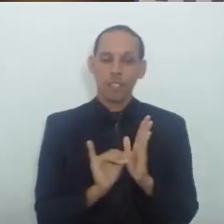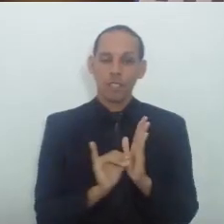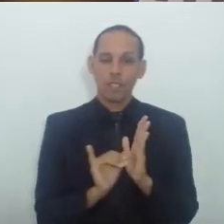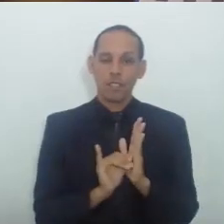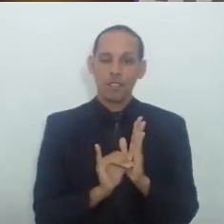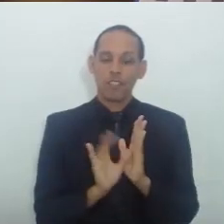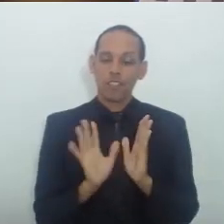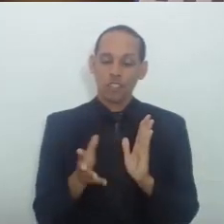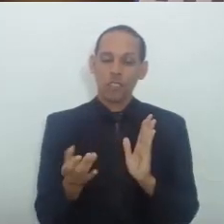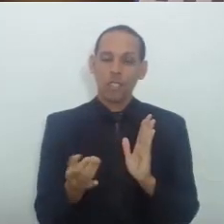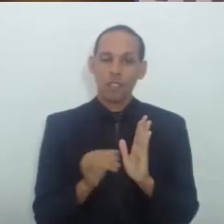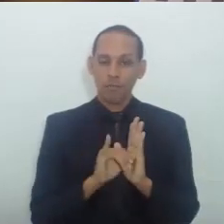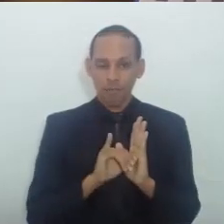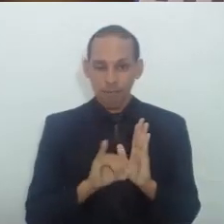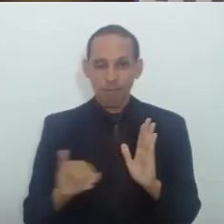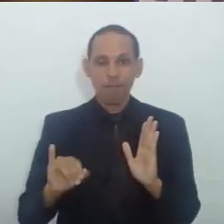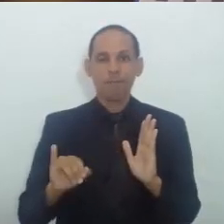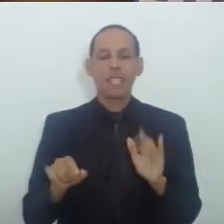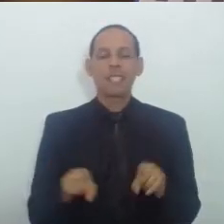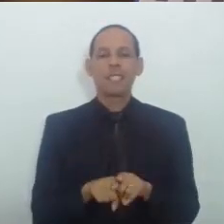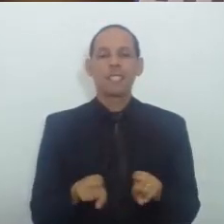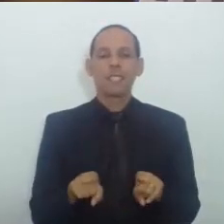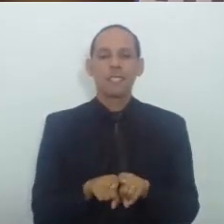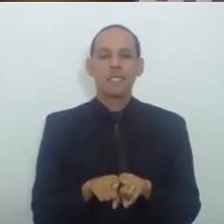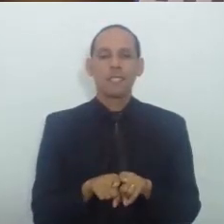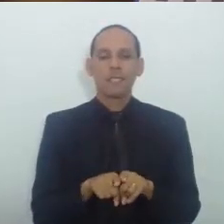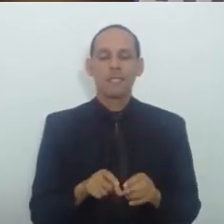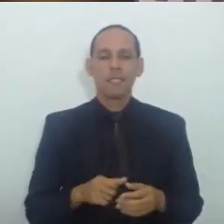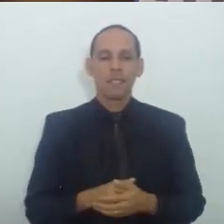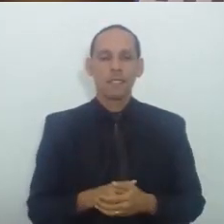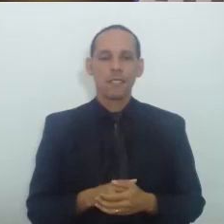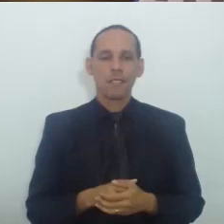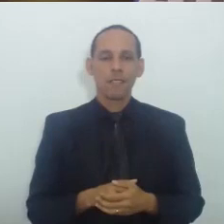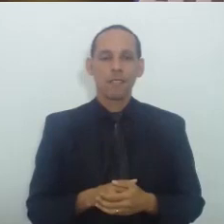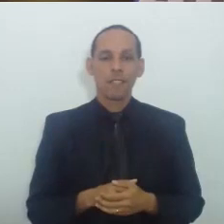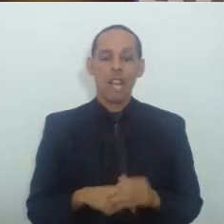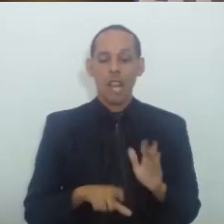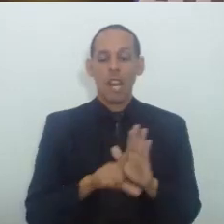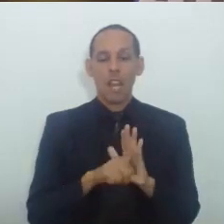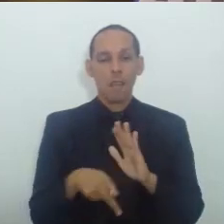Previsão E também A legislação De regência Do estado